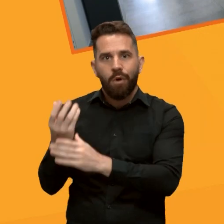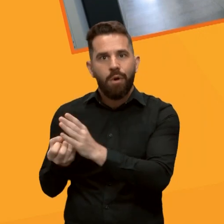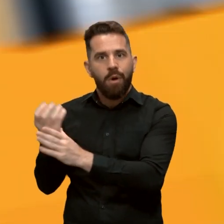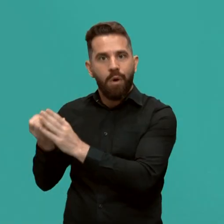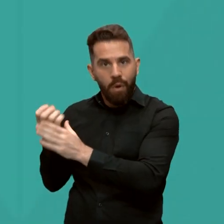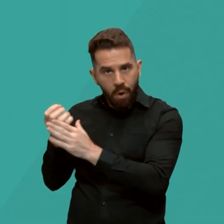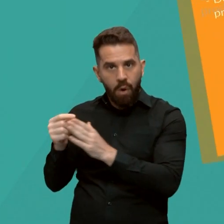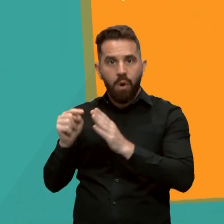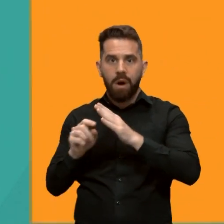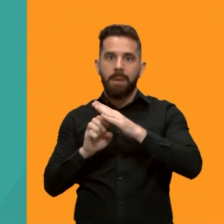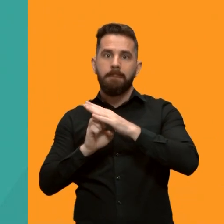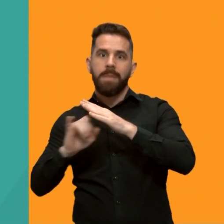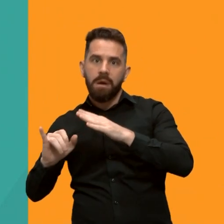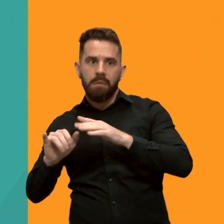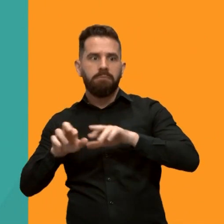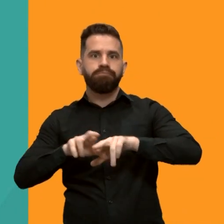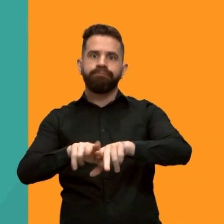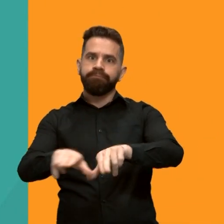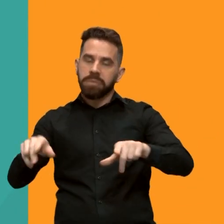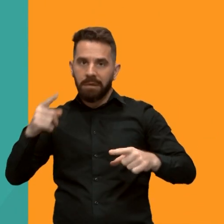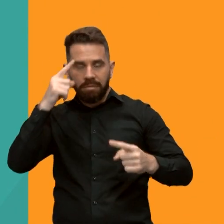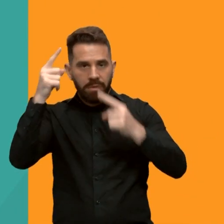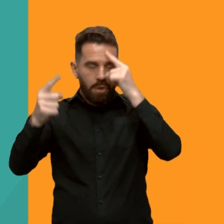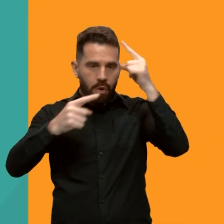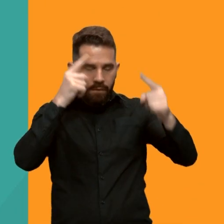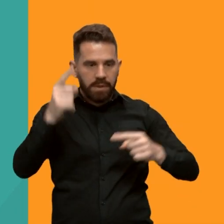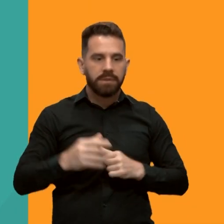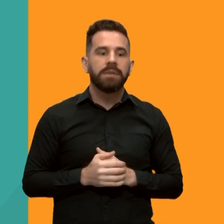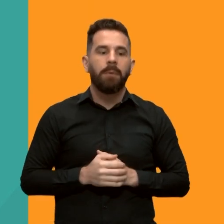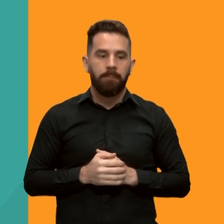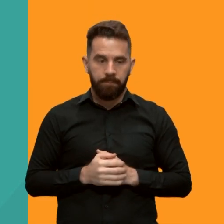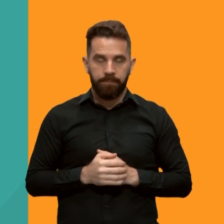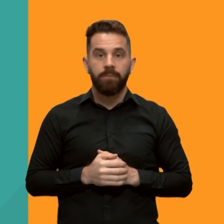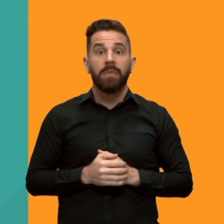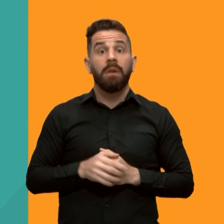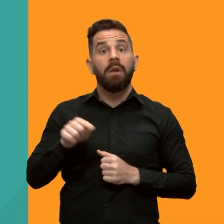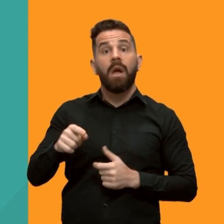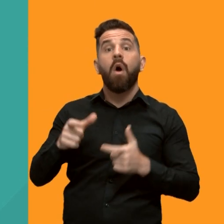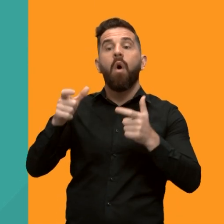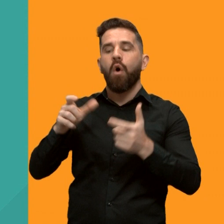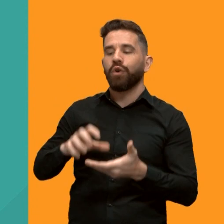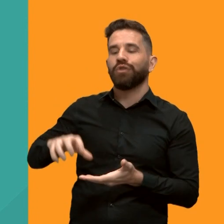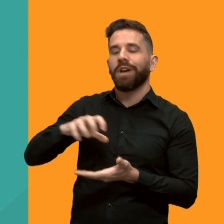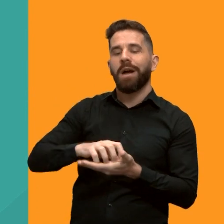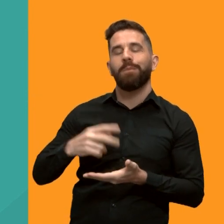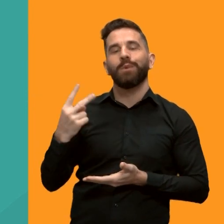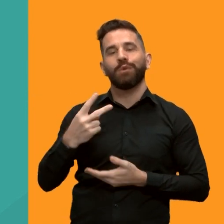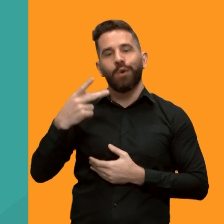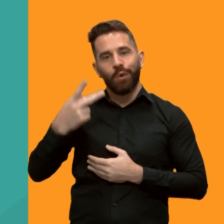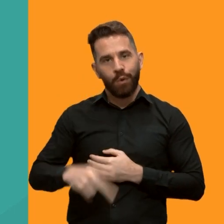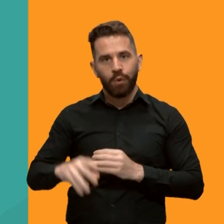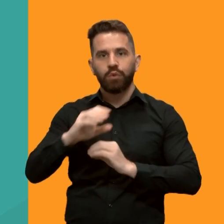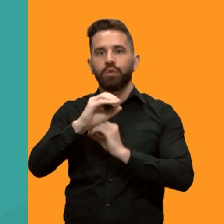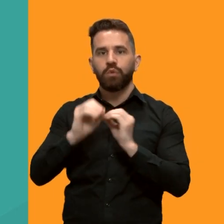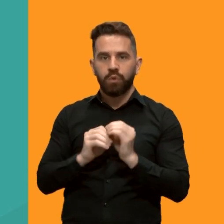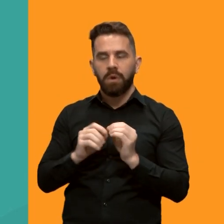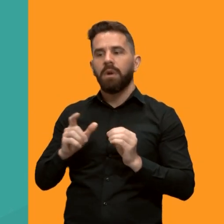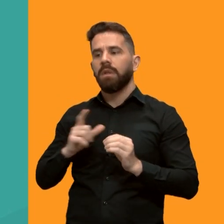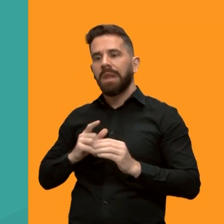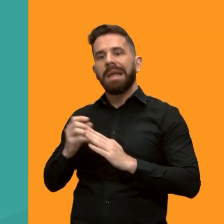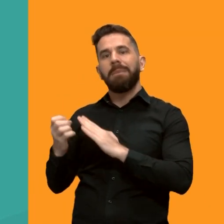inovação. O PTS fica no Campo Samambaia da UFG e é destinado a abrigar empresas de bases